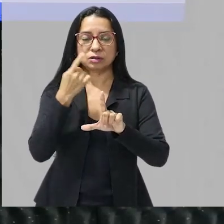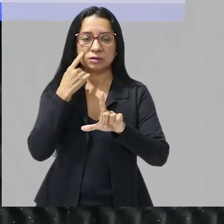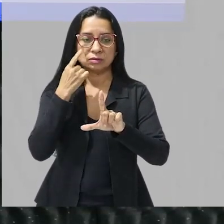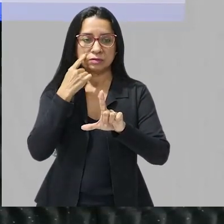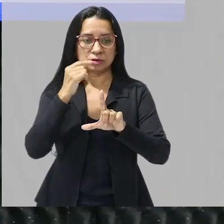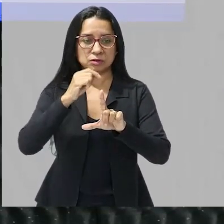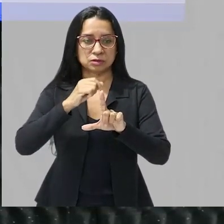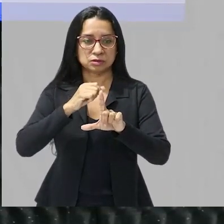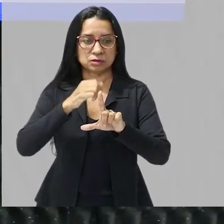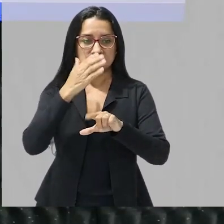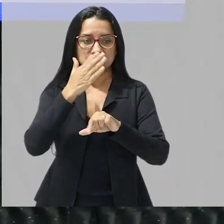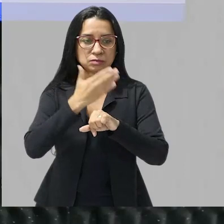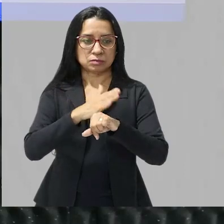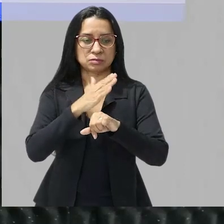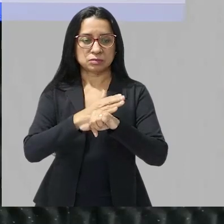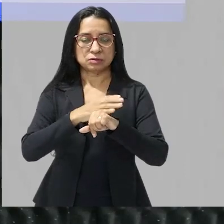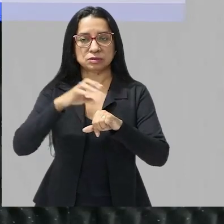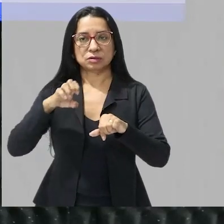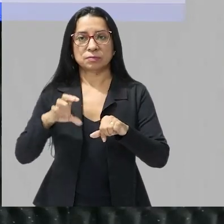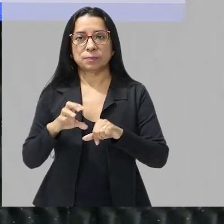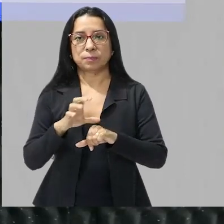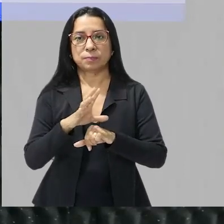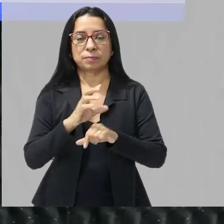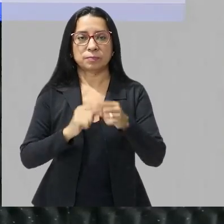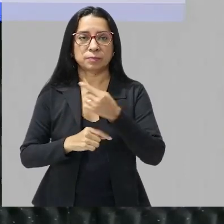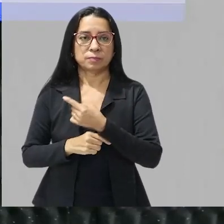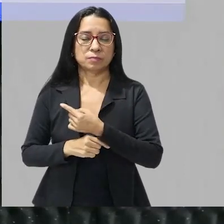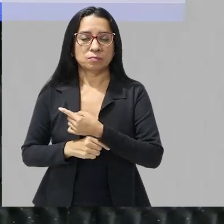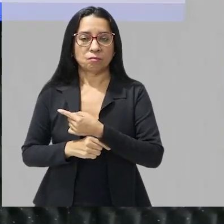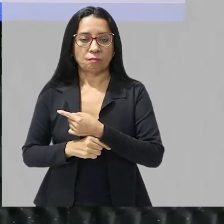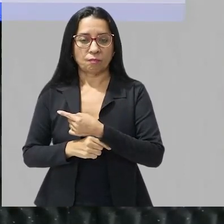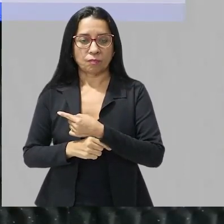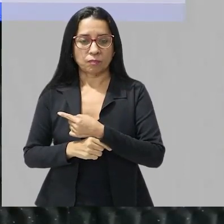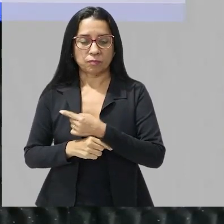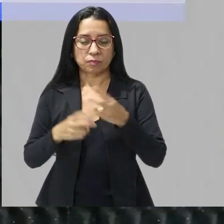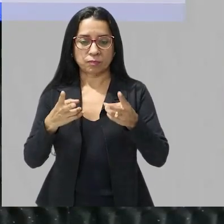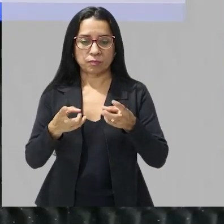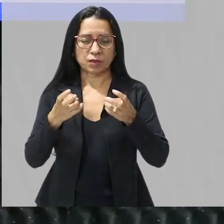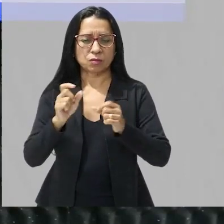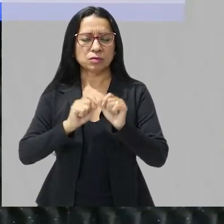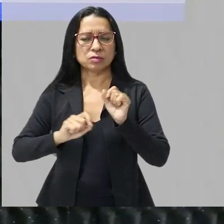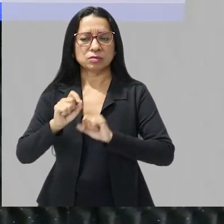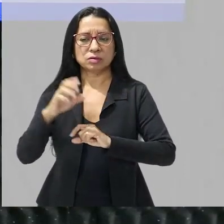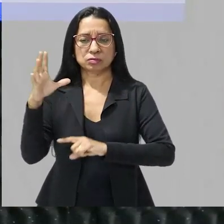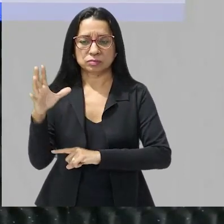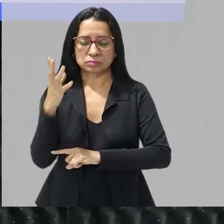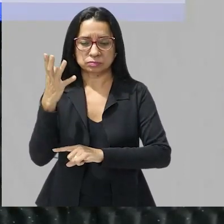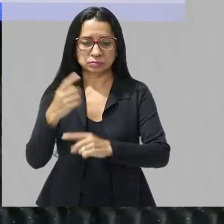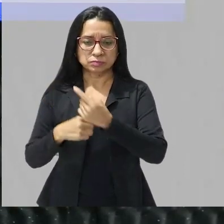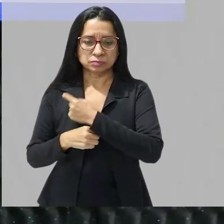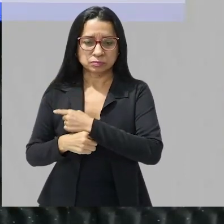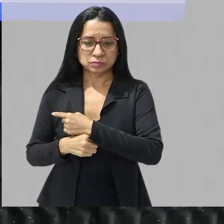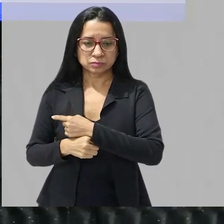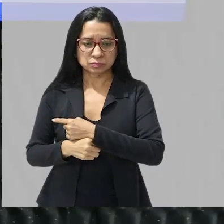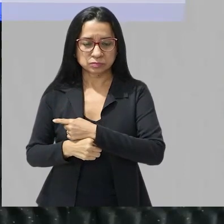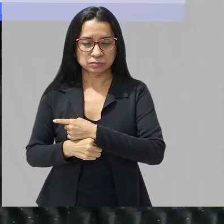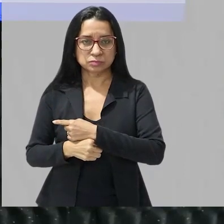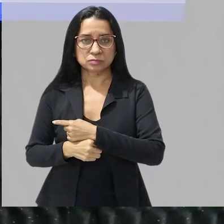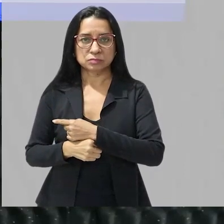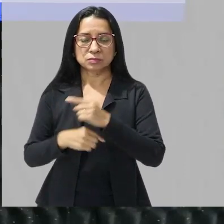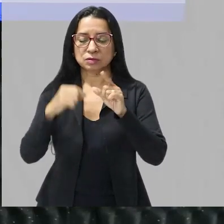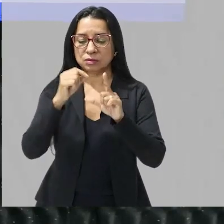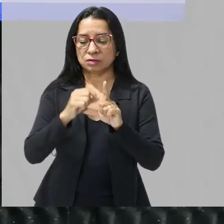da atividade da enzima tá vamos percebam o que que está acontecendo aqui pessoal quando eu estou